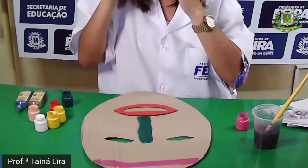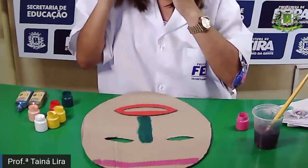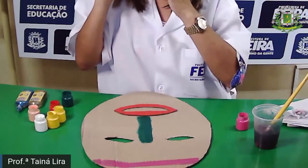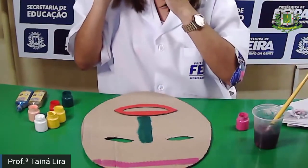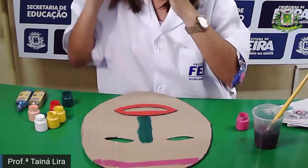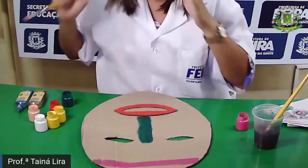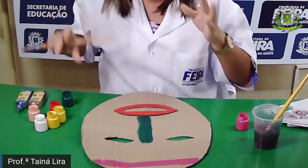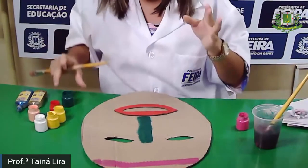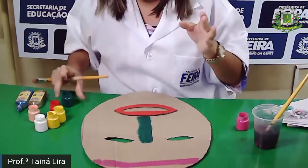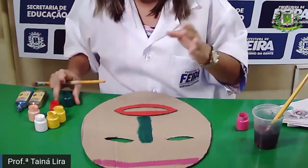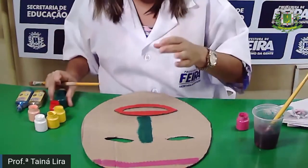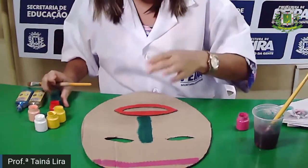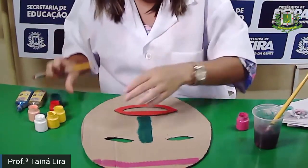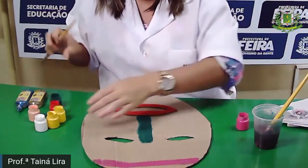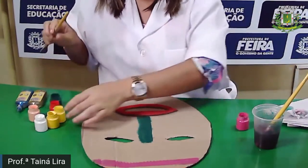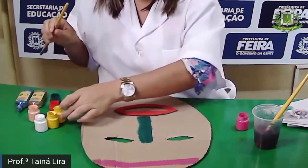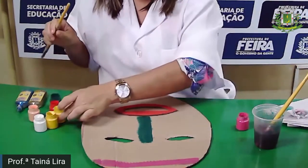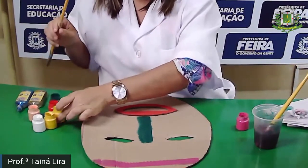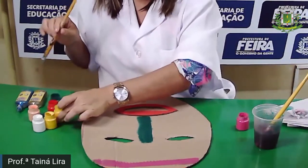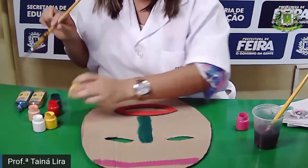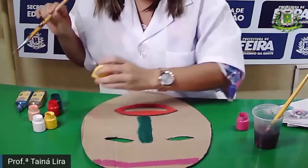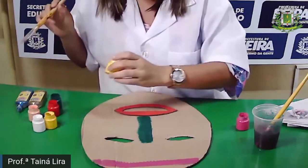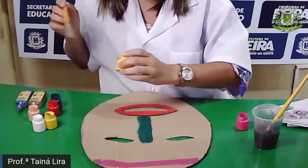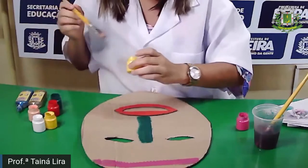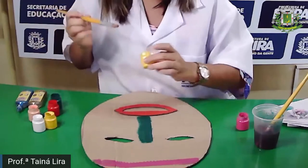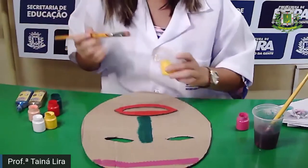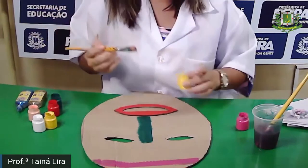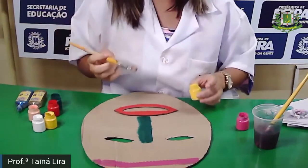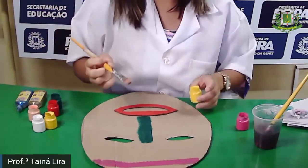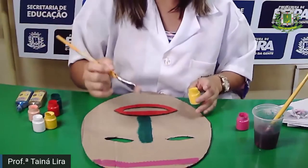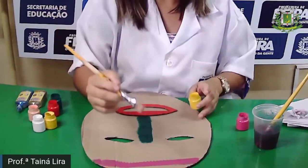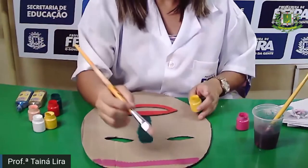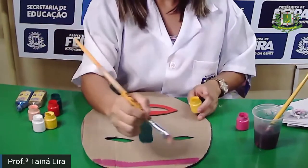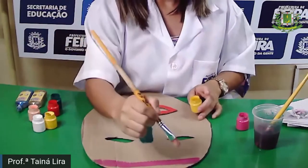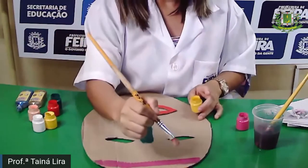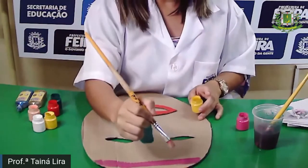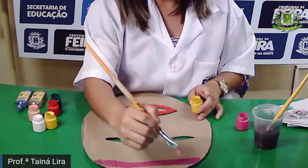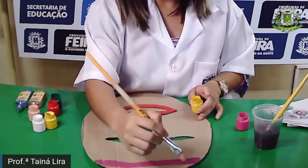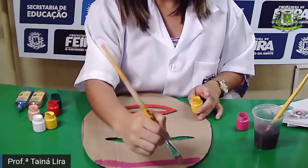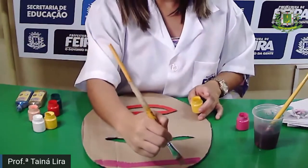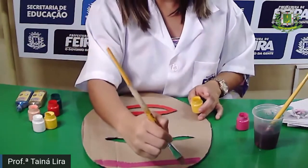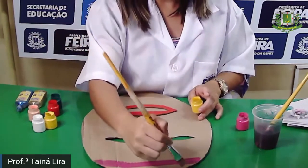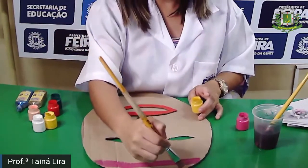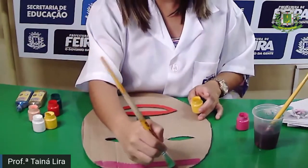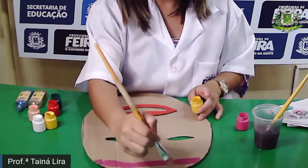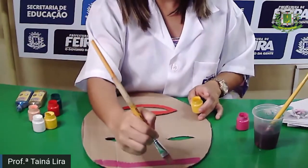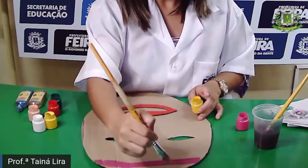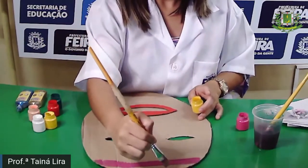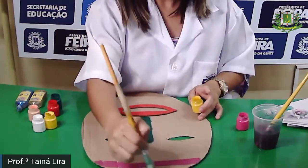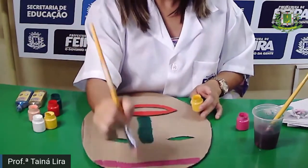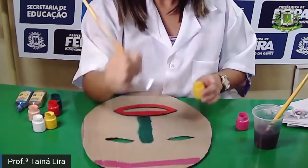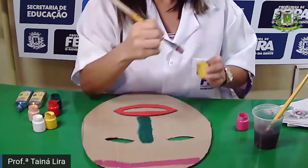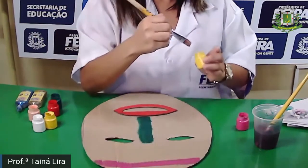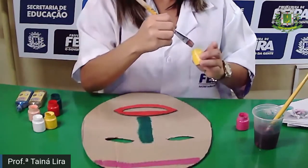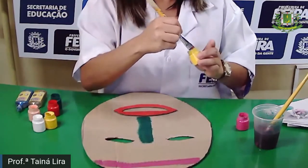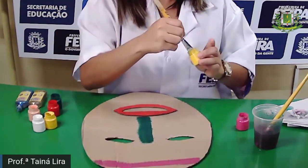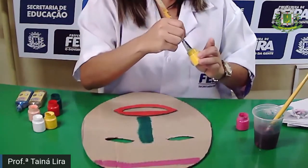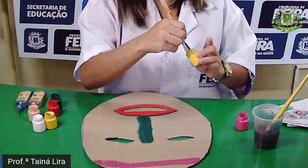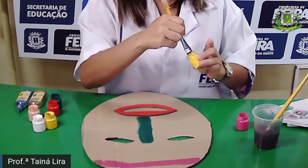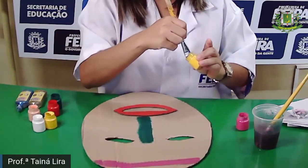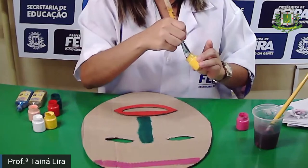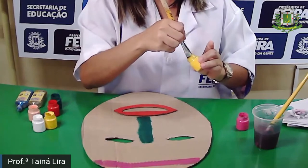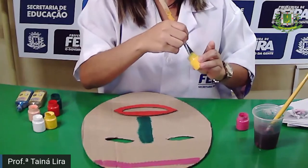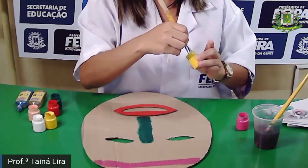né? Vou pegar uma cor aqui diferente, ó, vamos pegar o amarelo e vou fazer uns